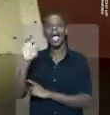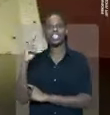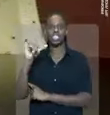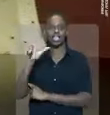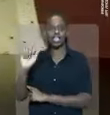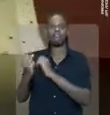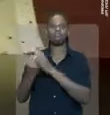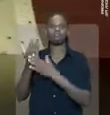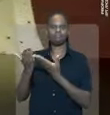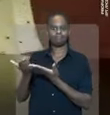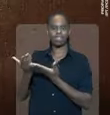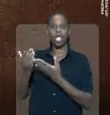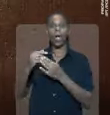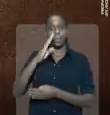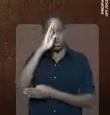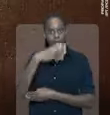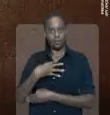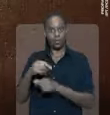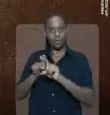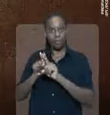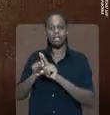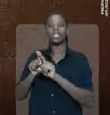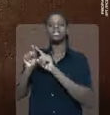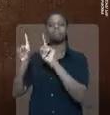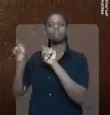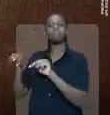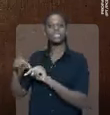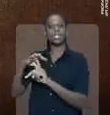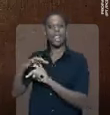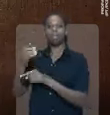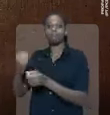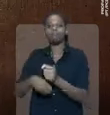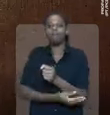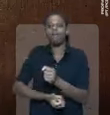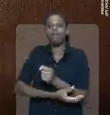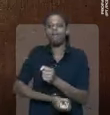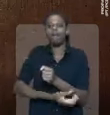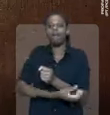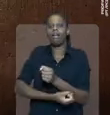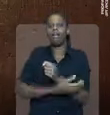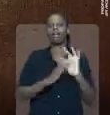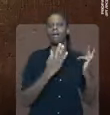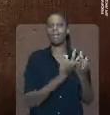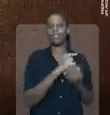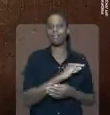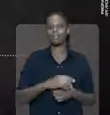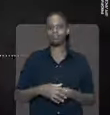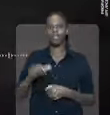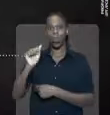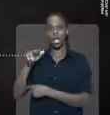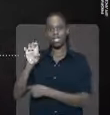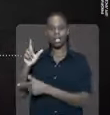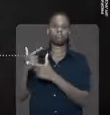esquemão milionário da rachadinha. Bolsonaro e os filhos desviavam o salário dos funcionários para abastecer os cofres da família.